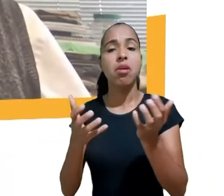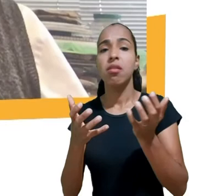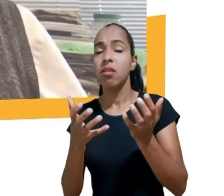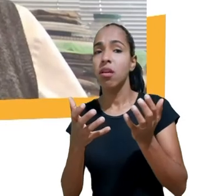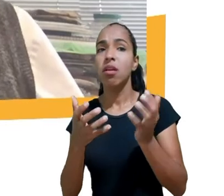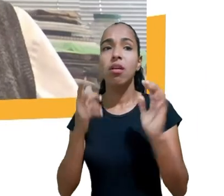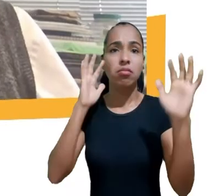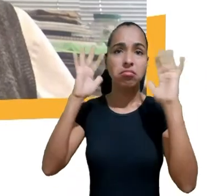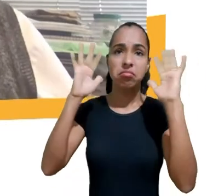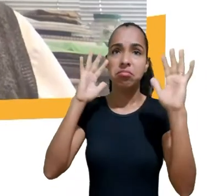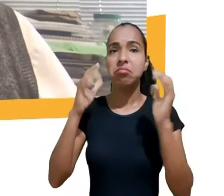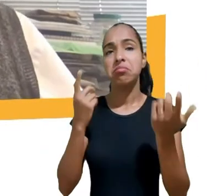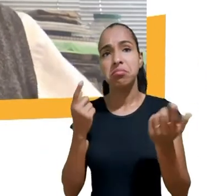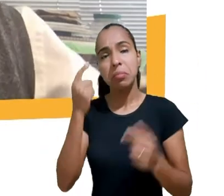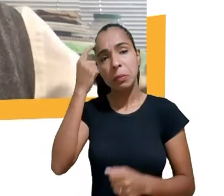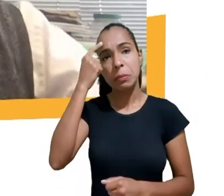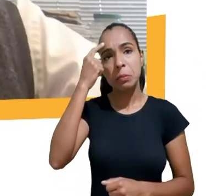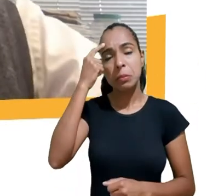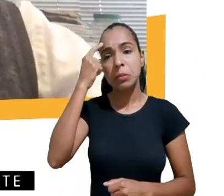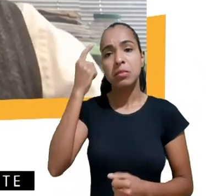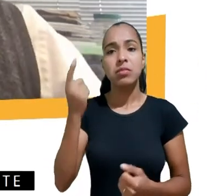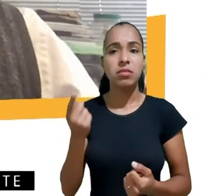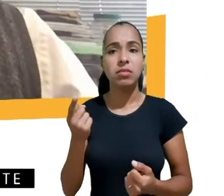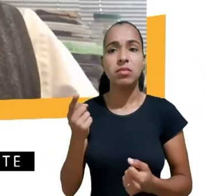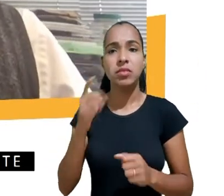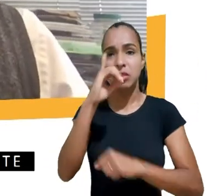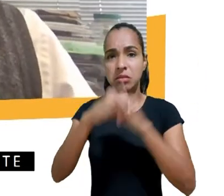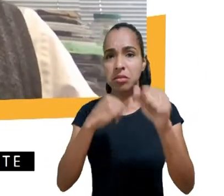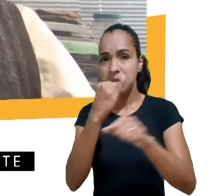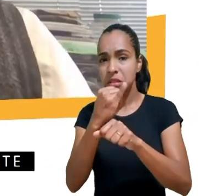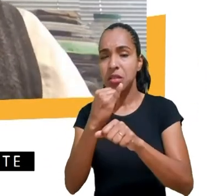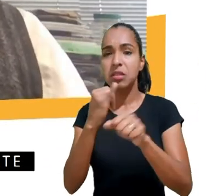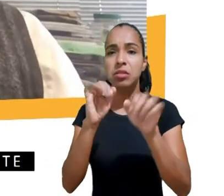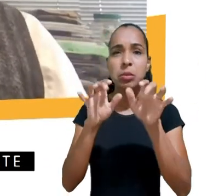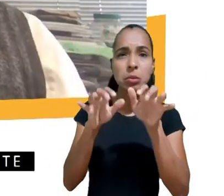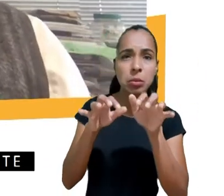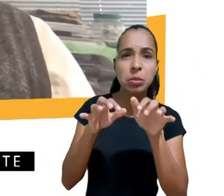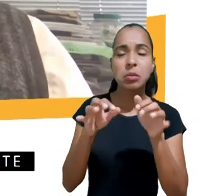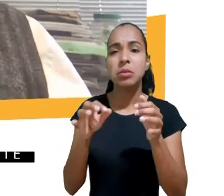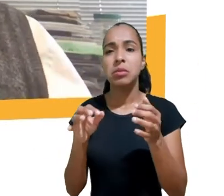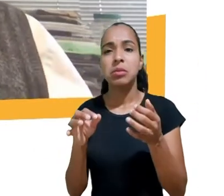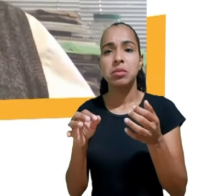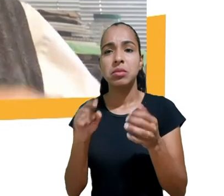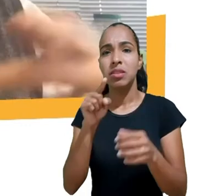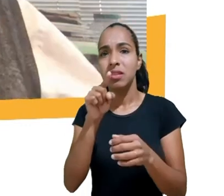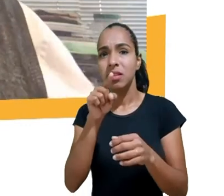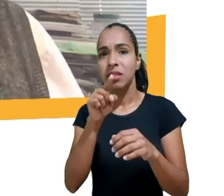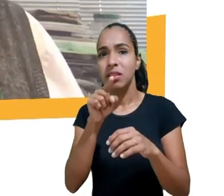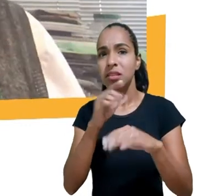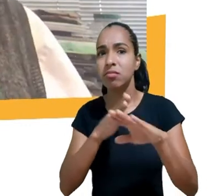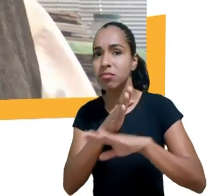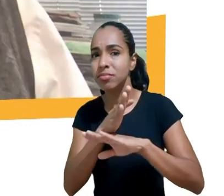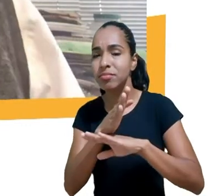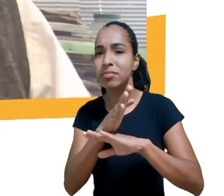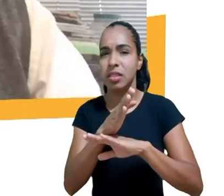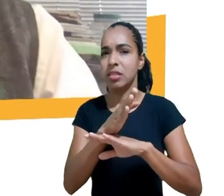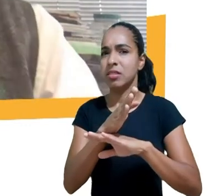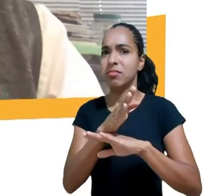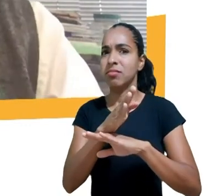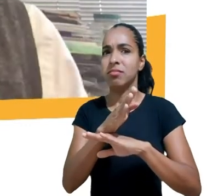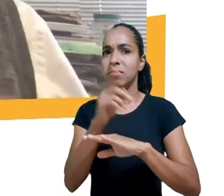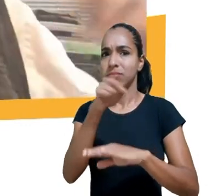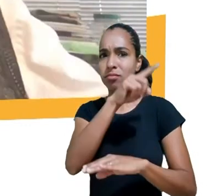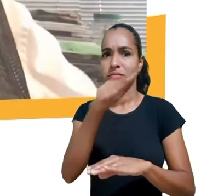amputar trechos da internet ou torná-la não aberta não livre evitando indo contra a